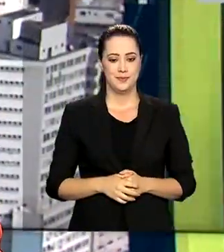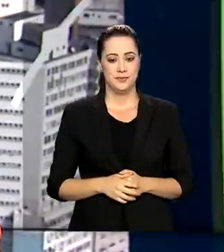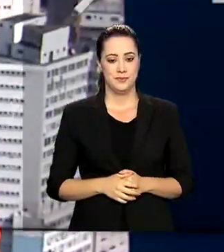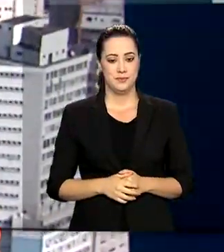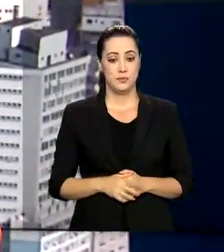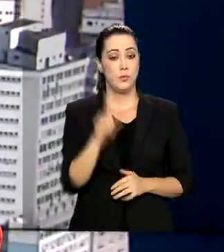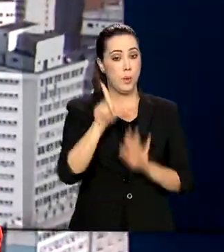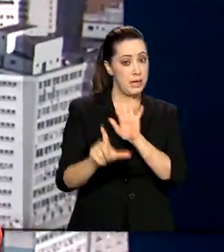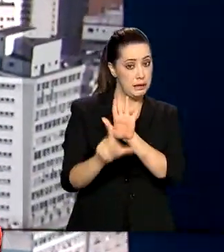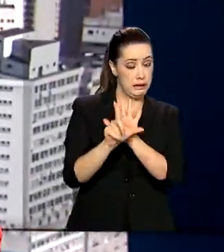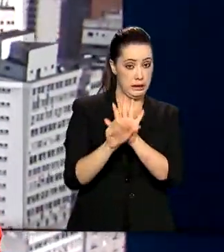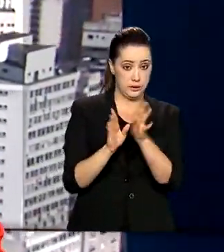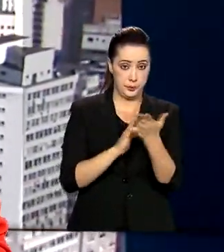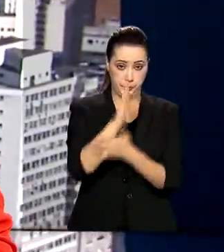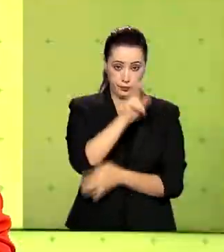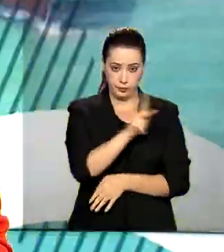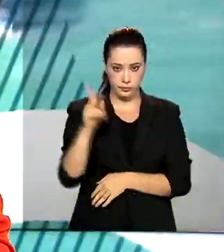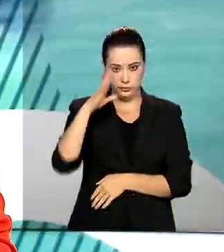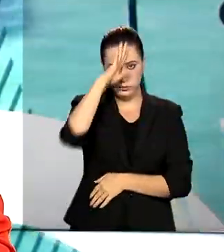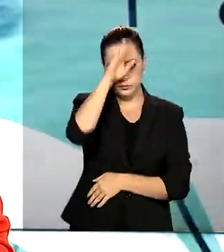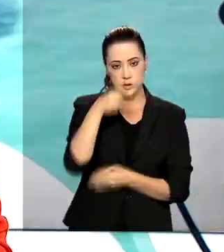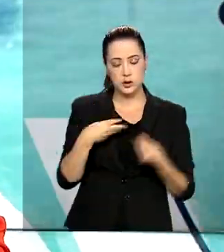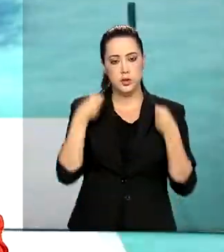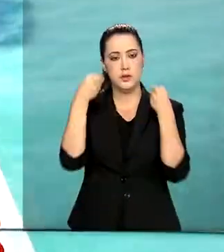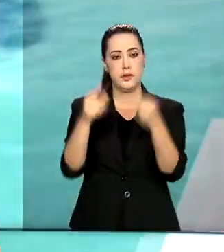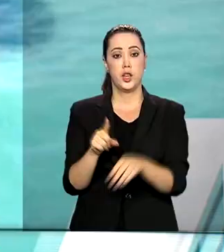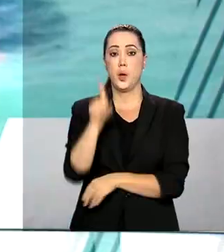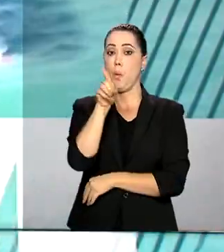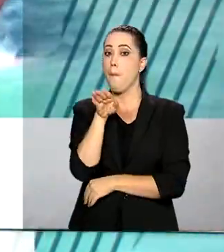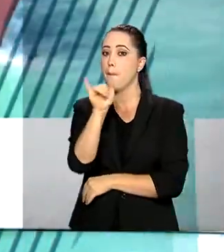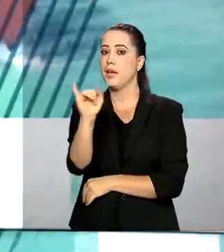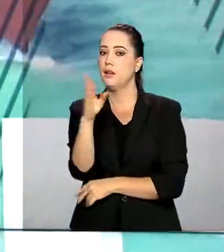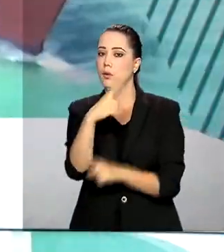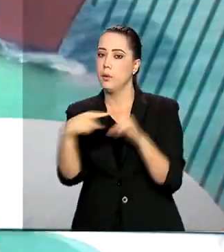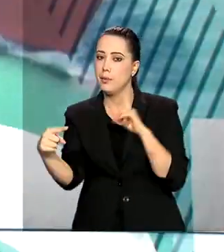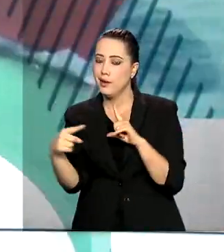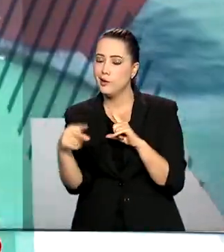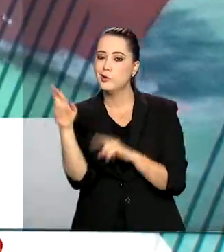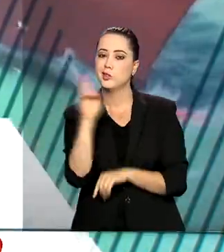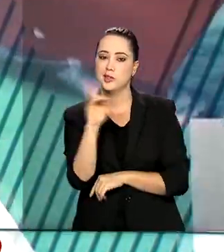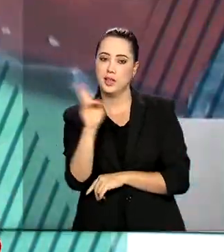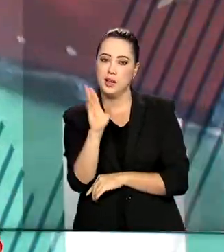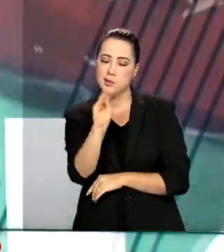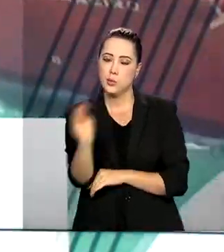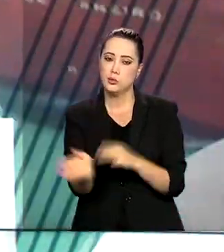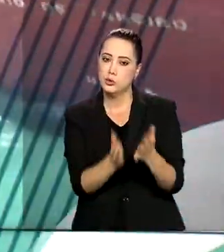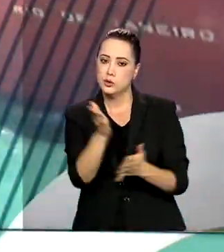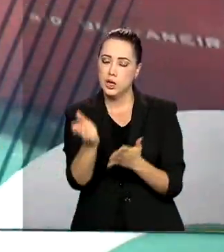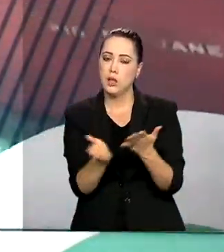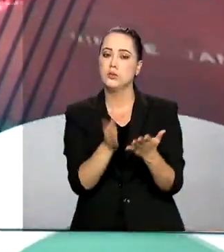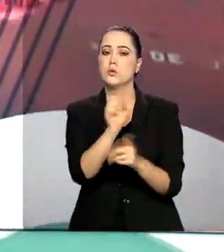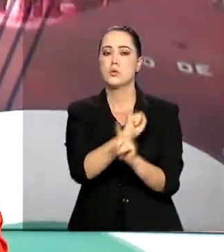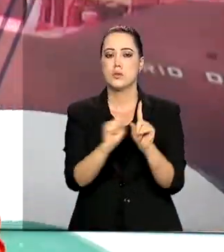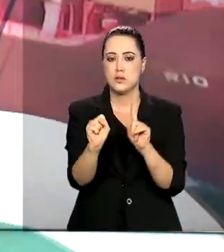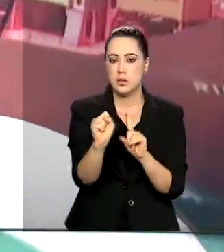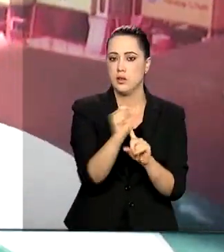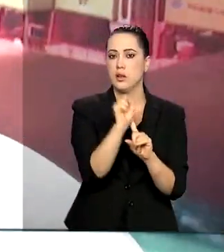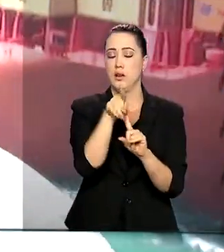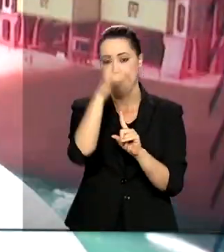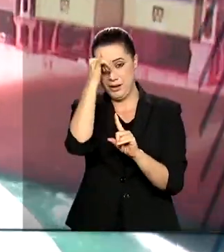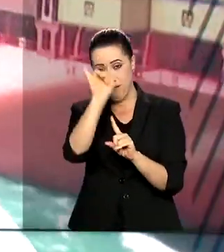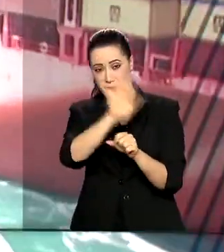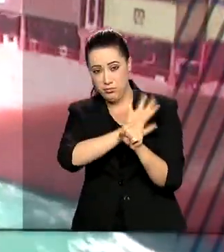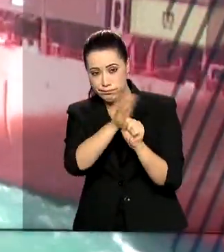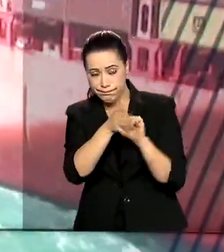Uma lei sancionada pelo presidente Jair Bolsonaro destina um bilhão e meio de reais para o atendimento da assistência social no